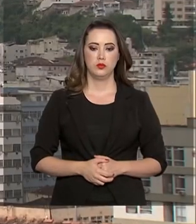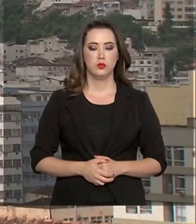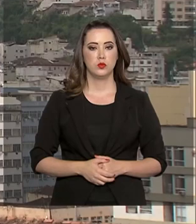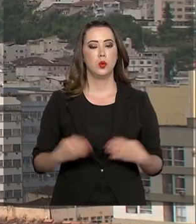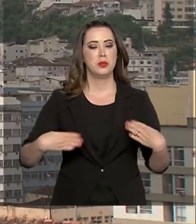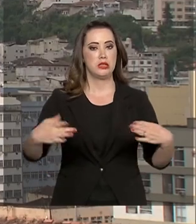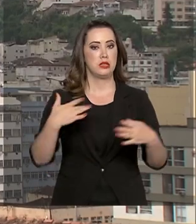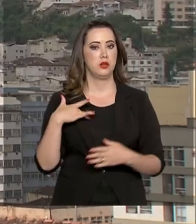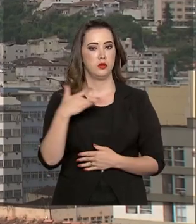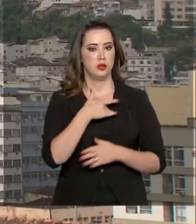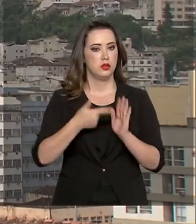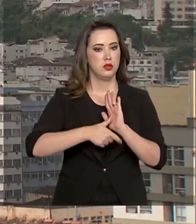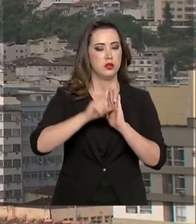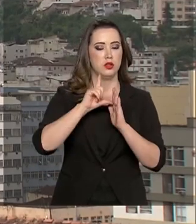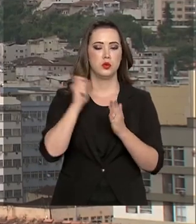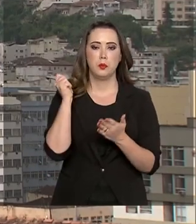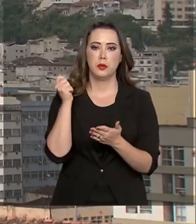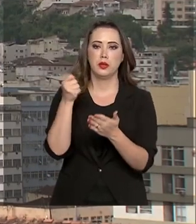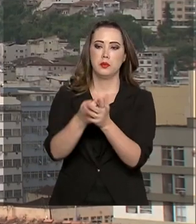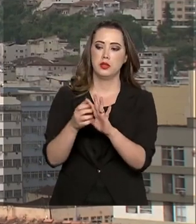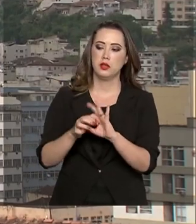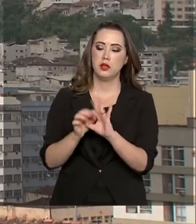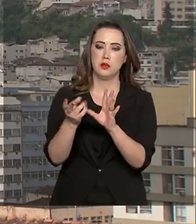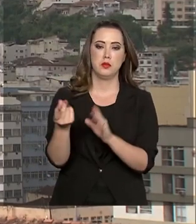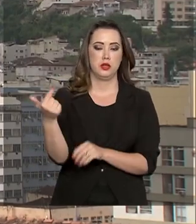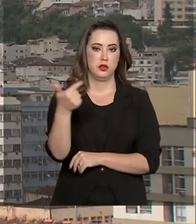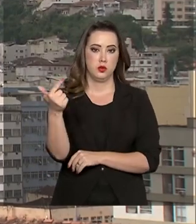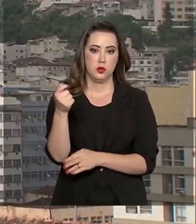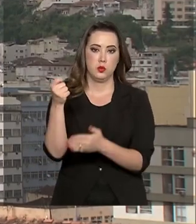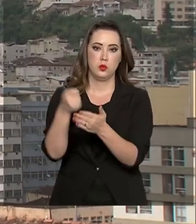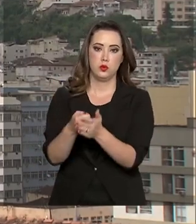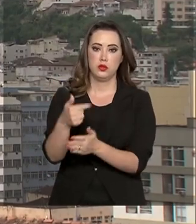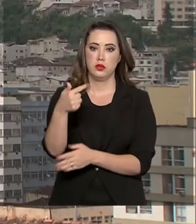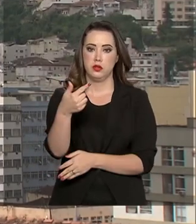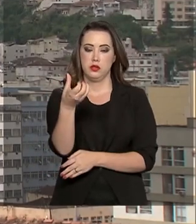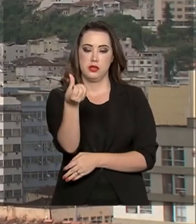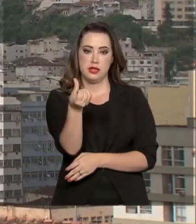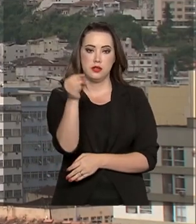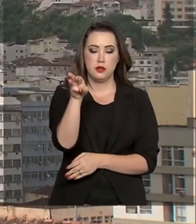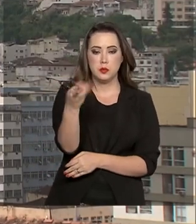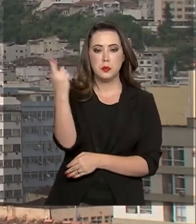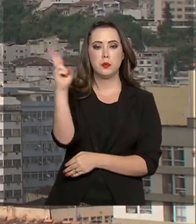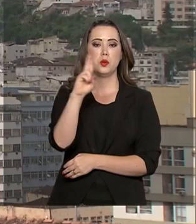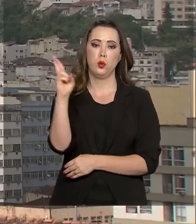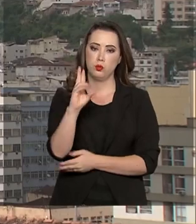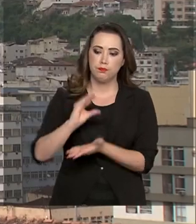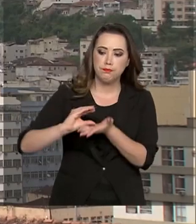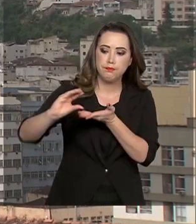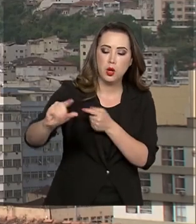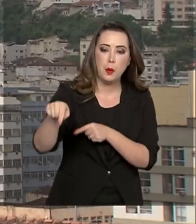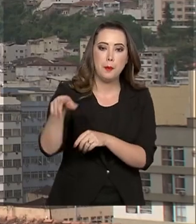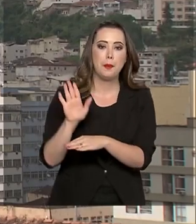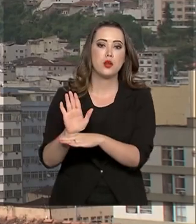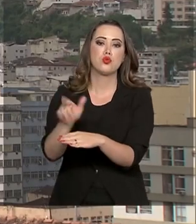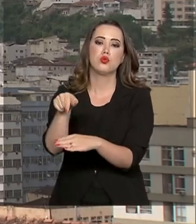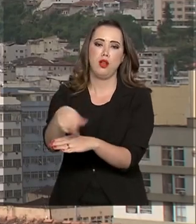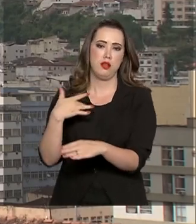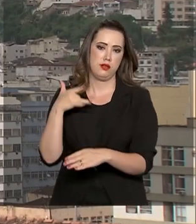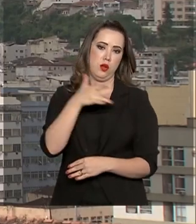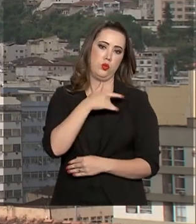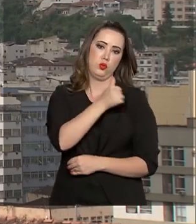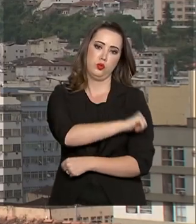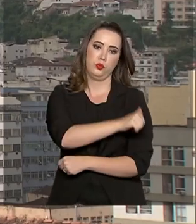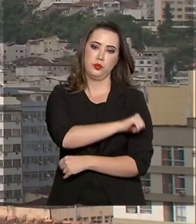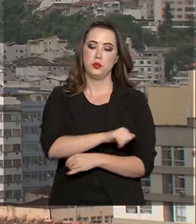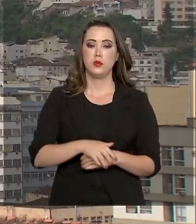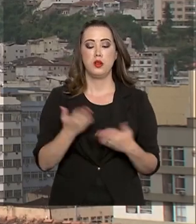Ministério da Saúde antecipou a liberação da segunda parcela no valor de 76 milhões de reais para socorrer a saúde na cidade do